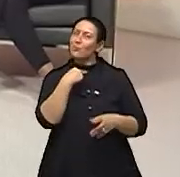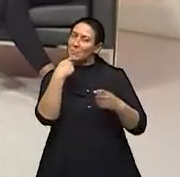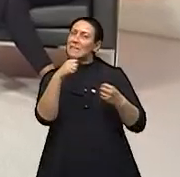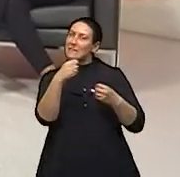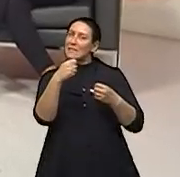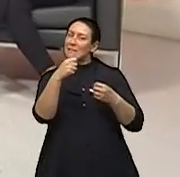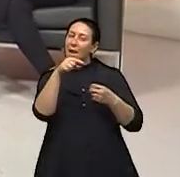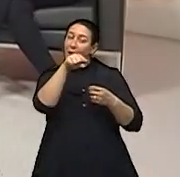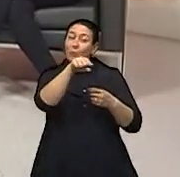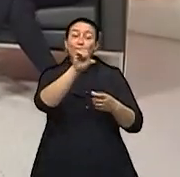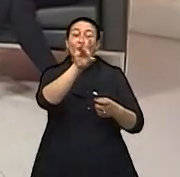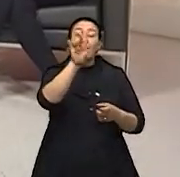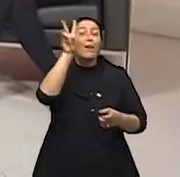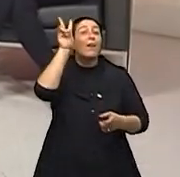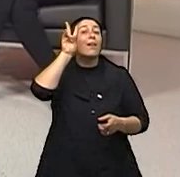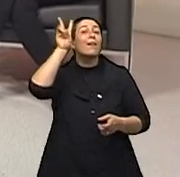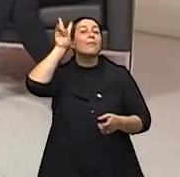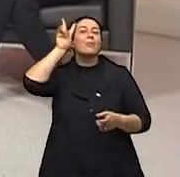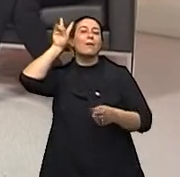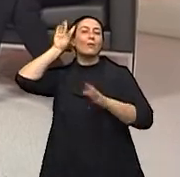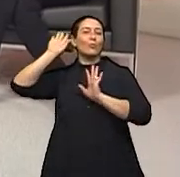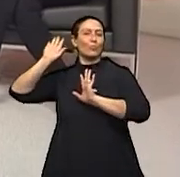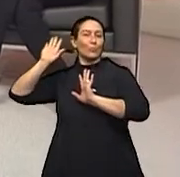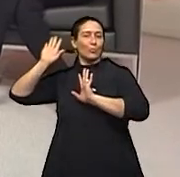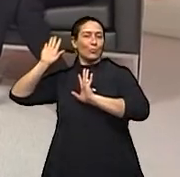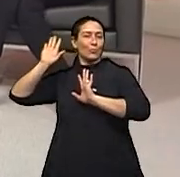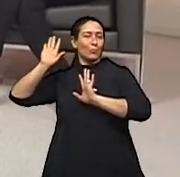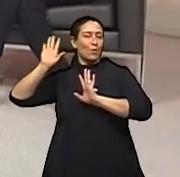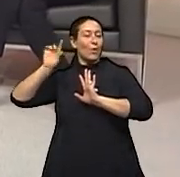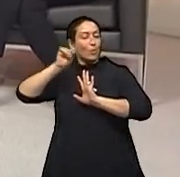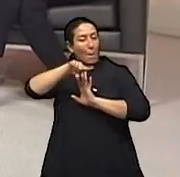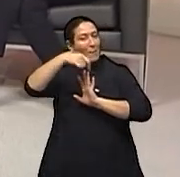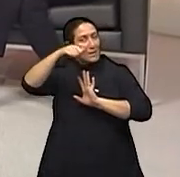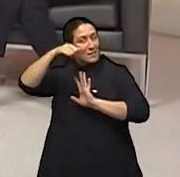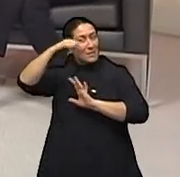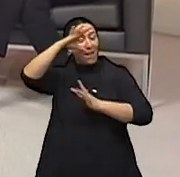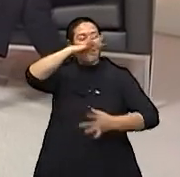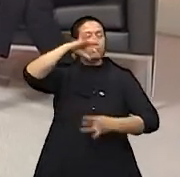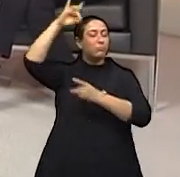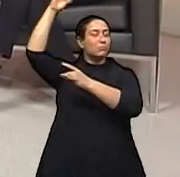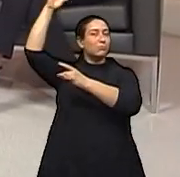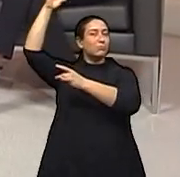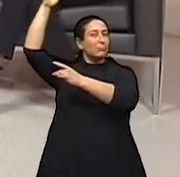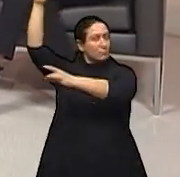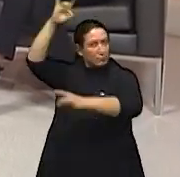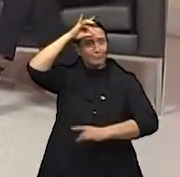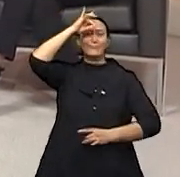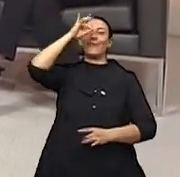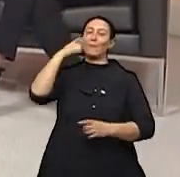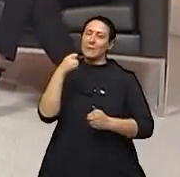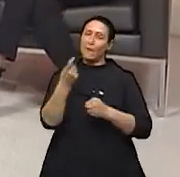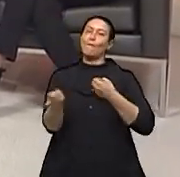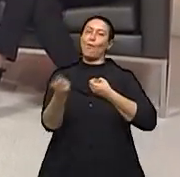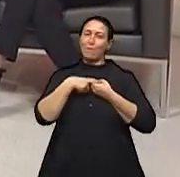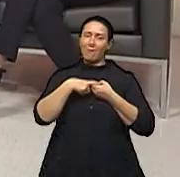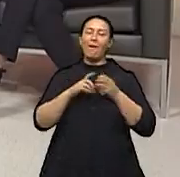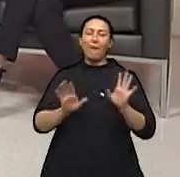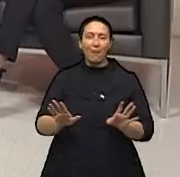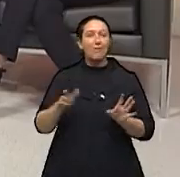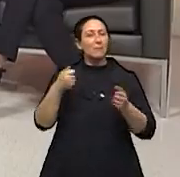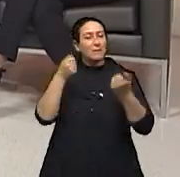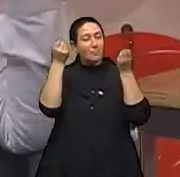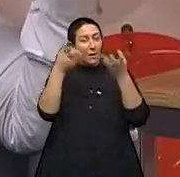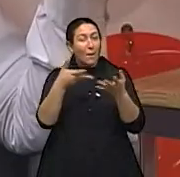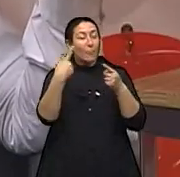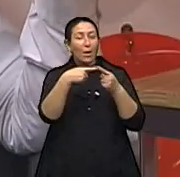estás lembrando como foi. Então, quando ela lembra que depois daquilo, tudo que ela passou, aquilo